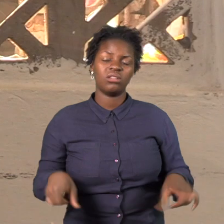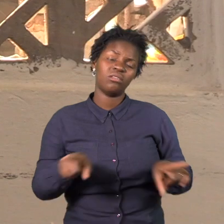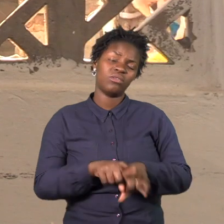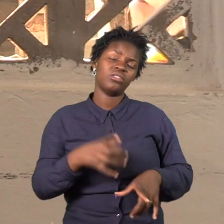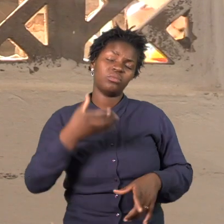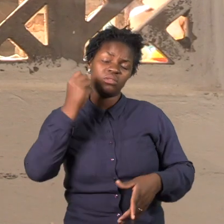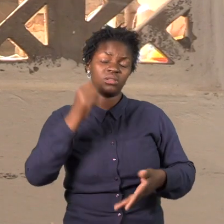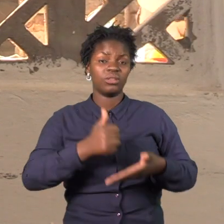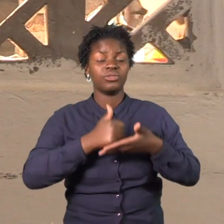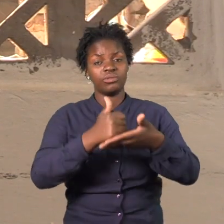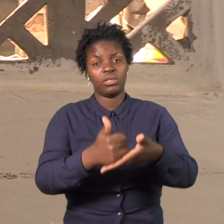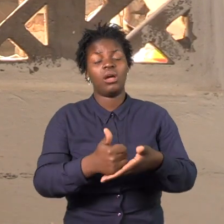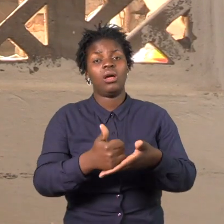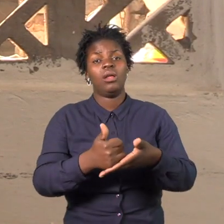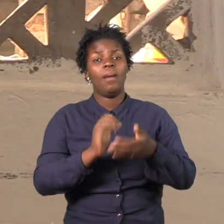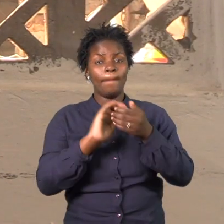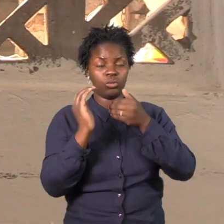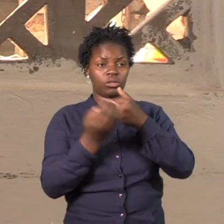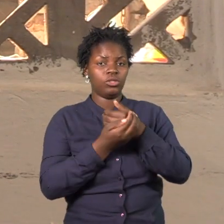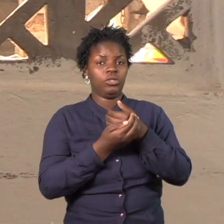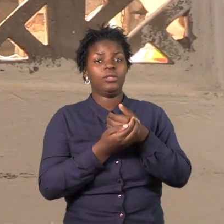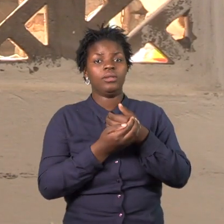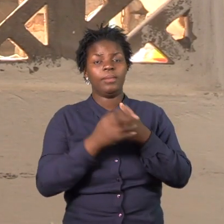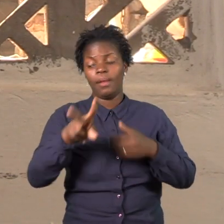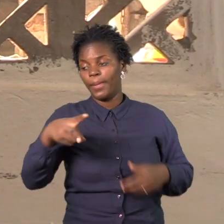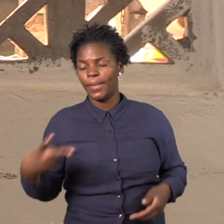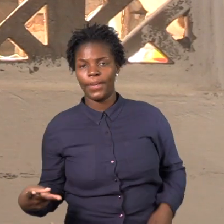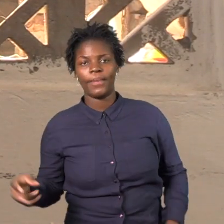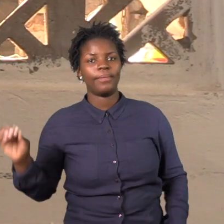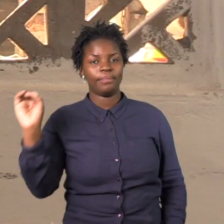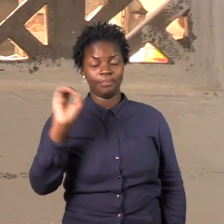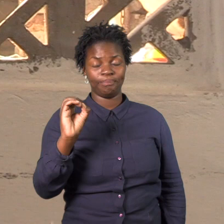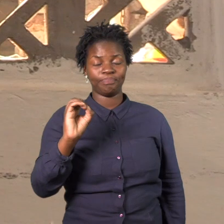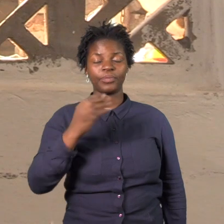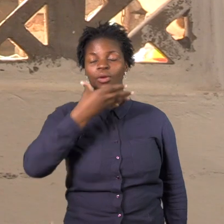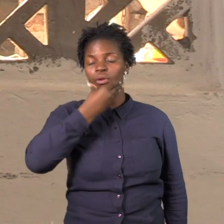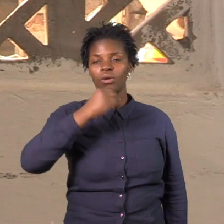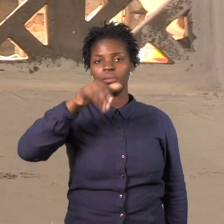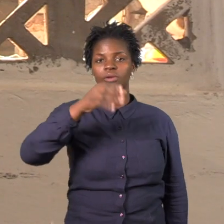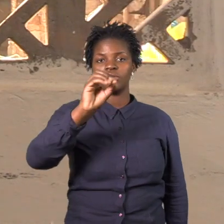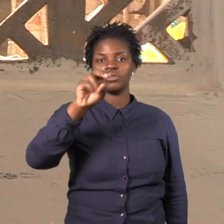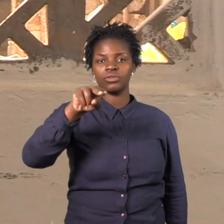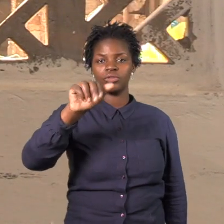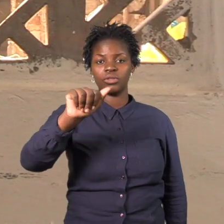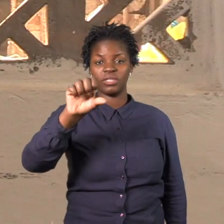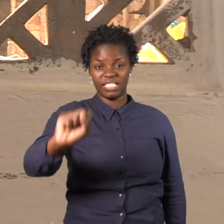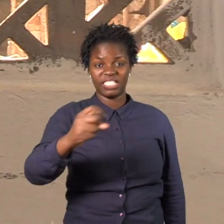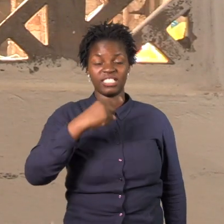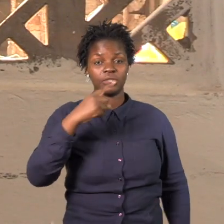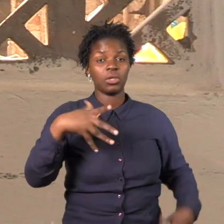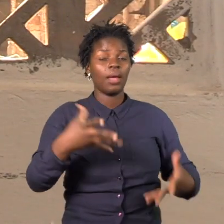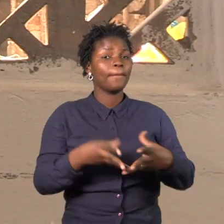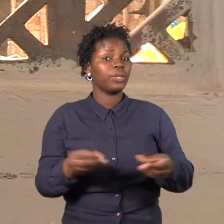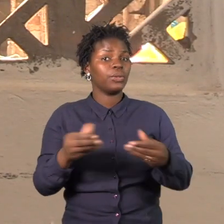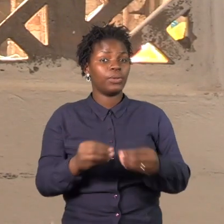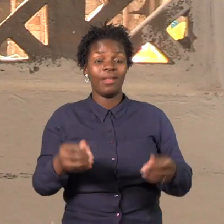capacete, botas, que a empresa devia ter isso para ajudar os trabalhadores, não tinha. Havia uma grande chance